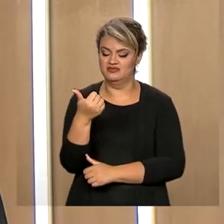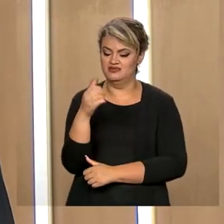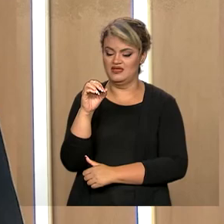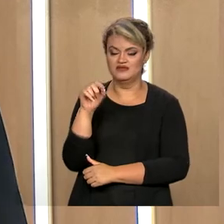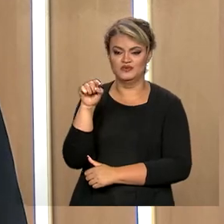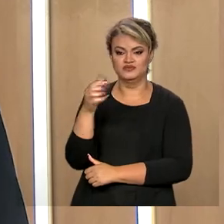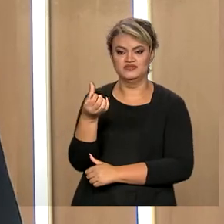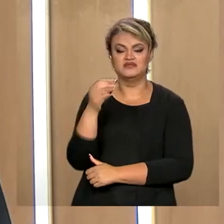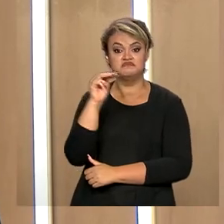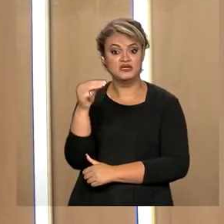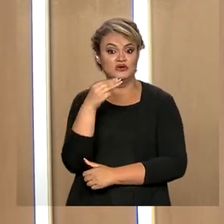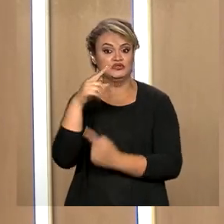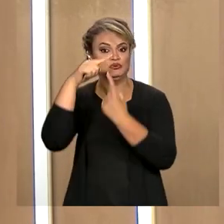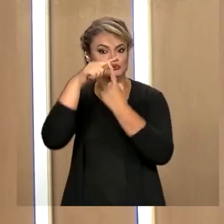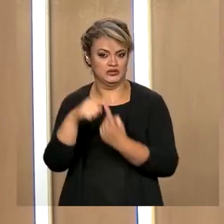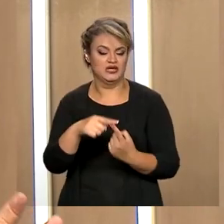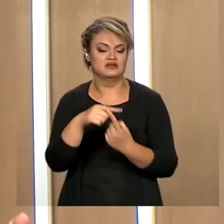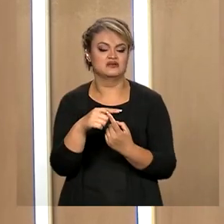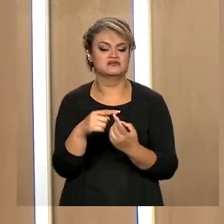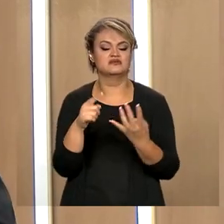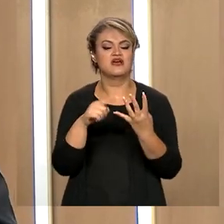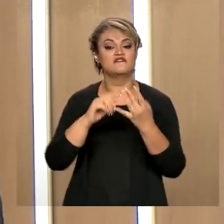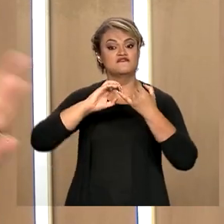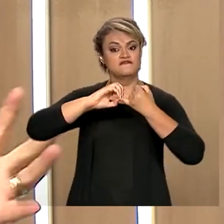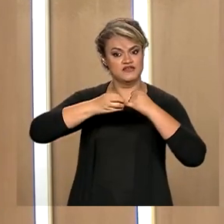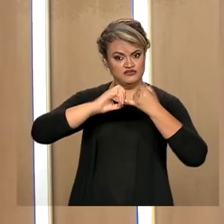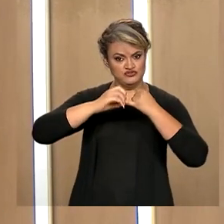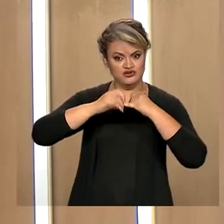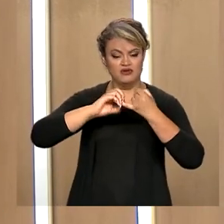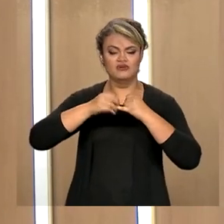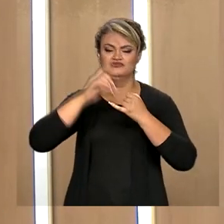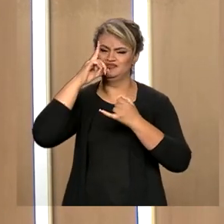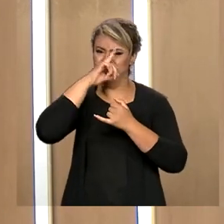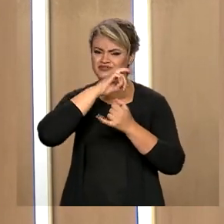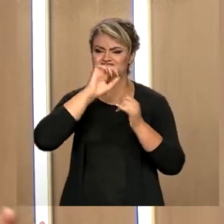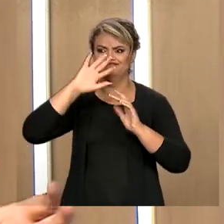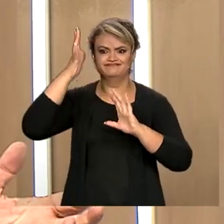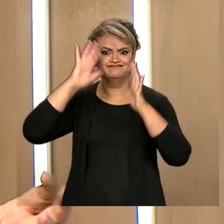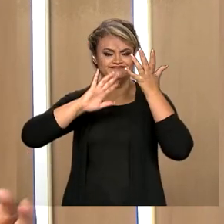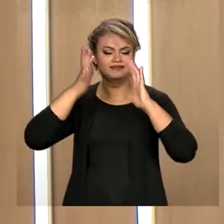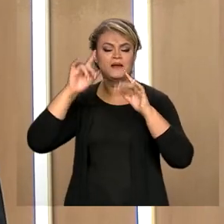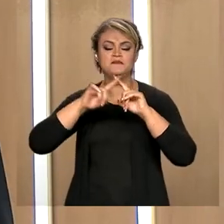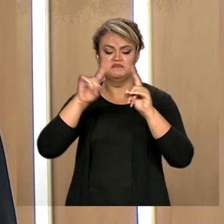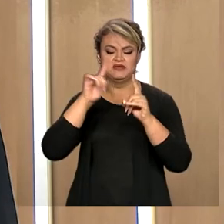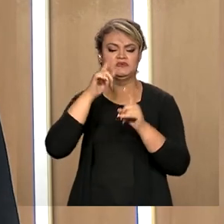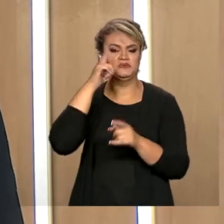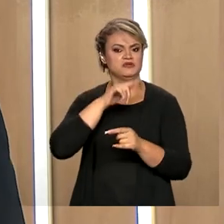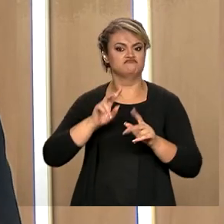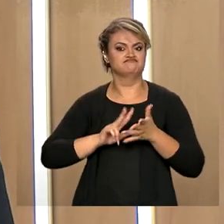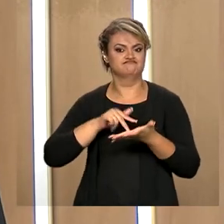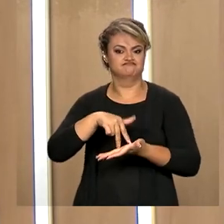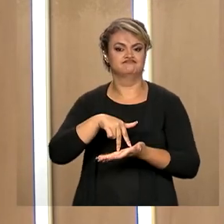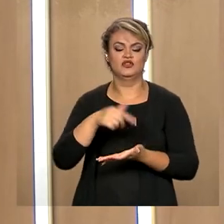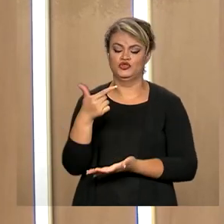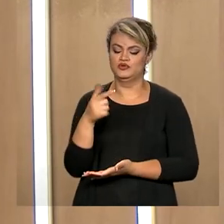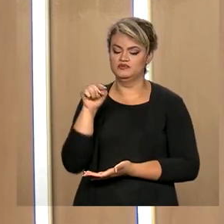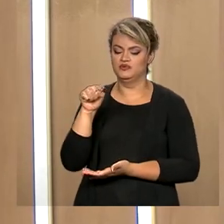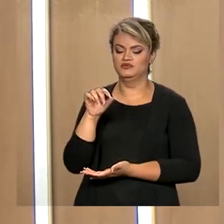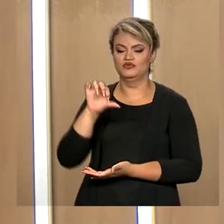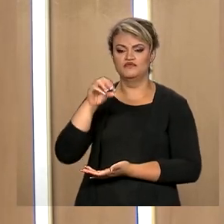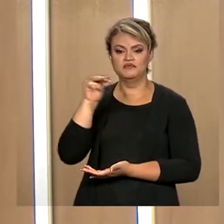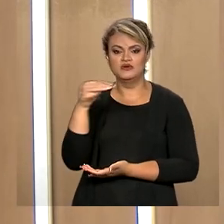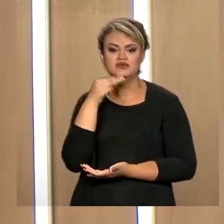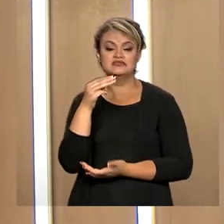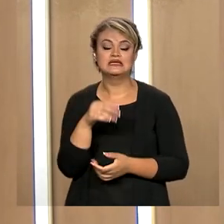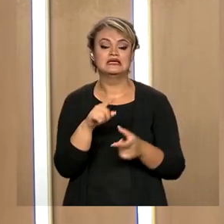milhões de toneladas. A do feijão, que apesar de todas as dificuldades, conseguiu atingir 2,9 milhões. E a de trigo,